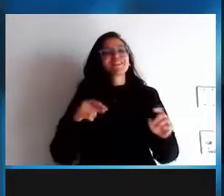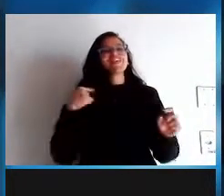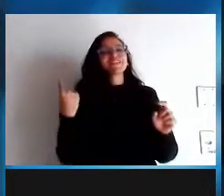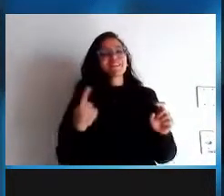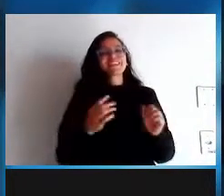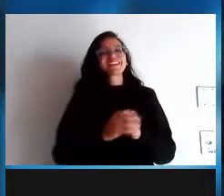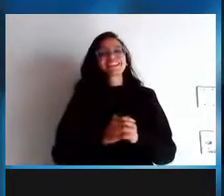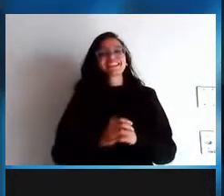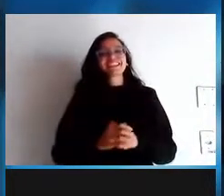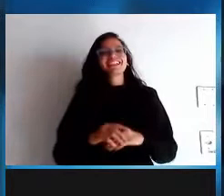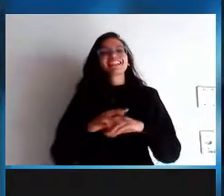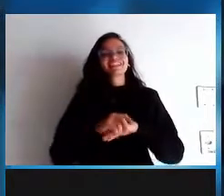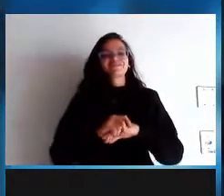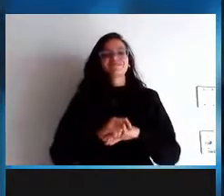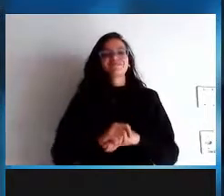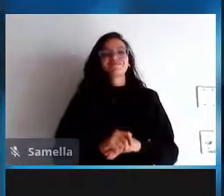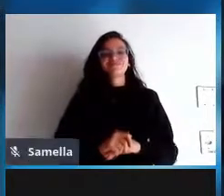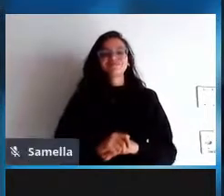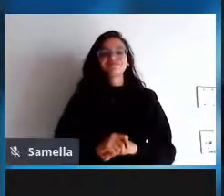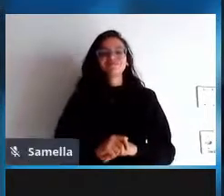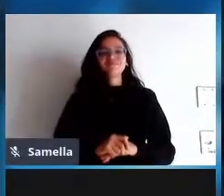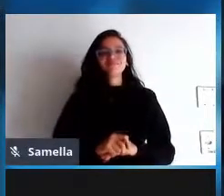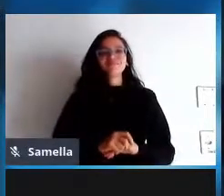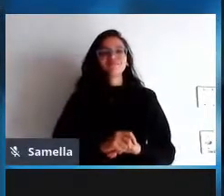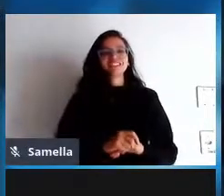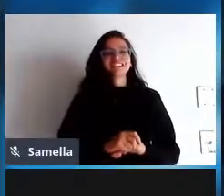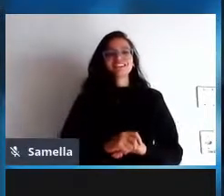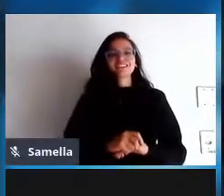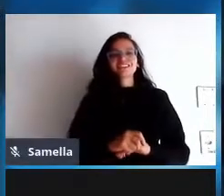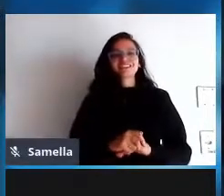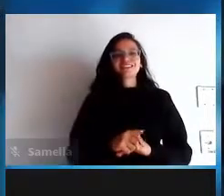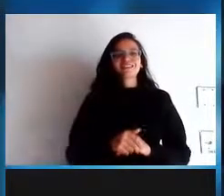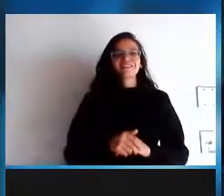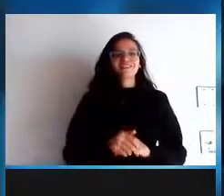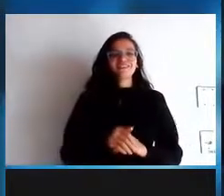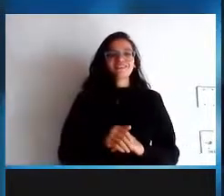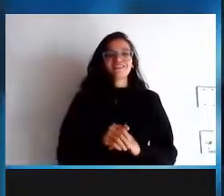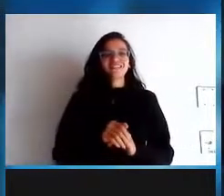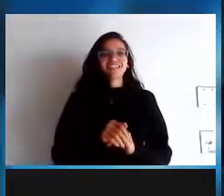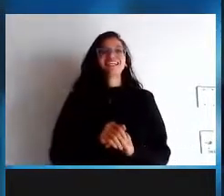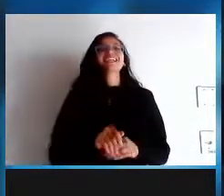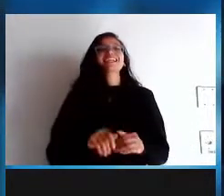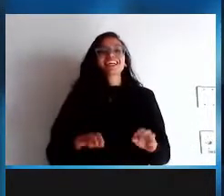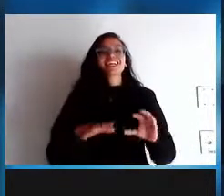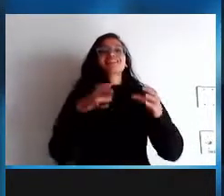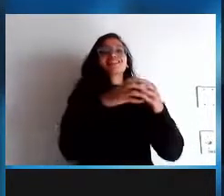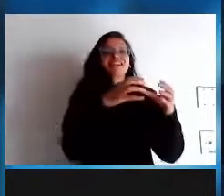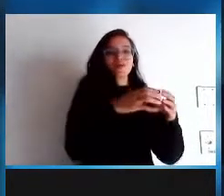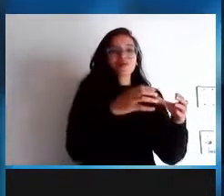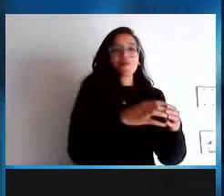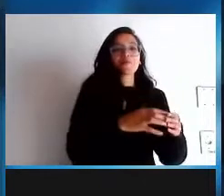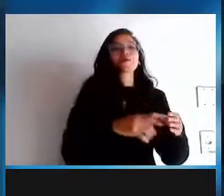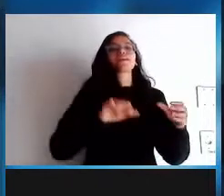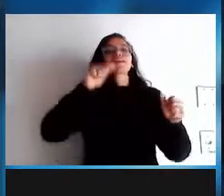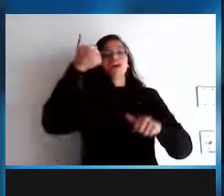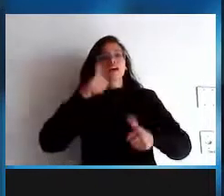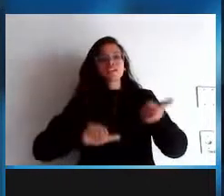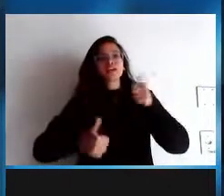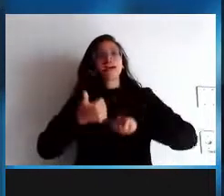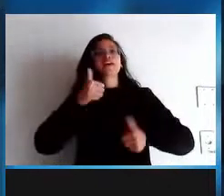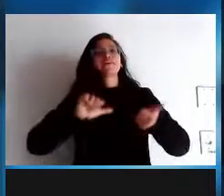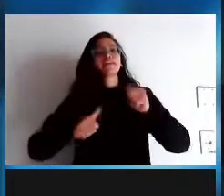desse trâmite da sociedade se manifestando colocando seus